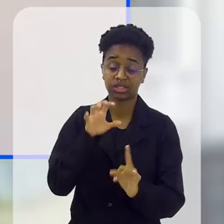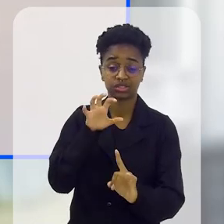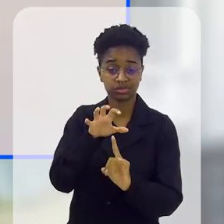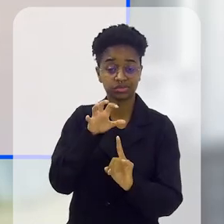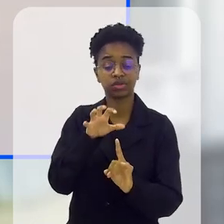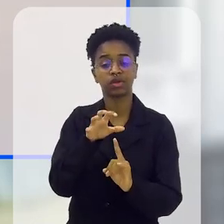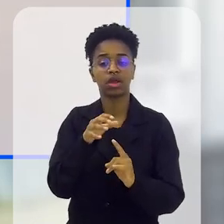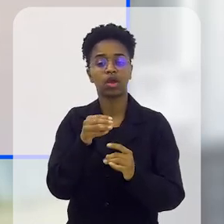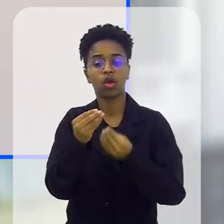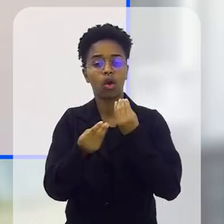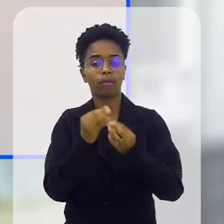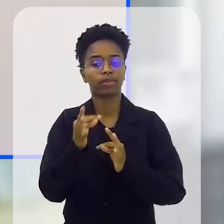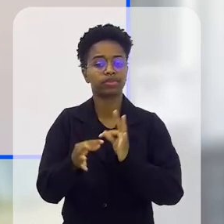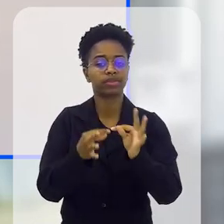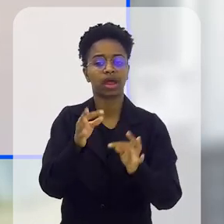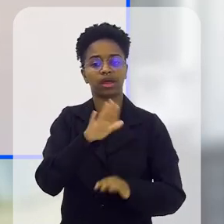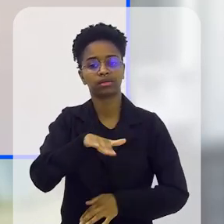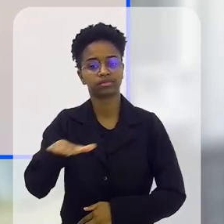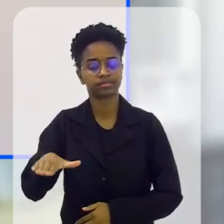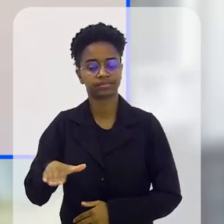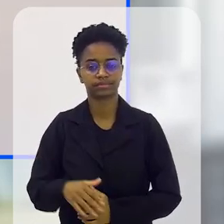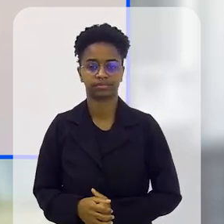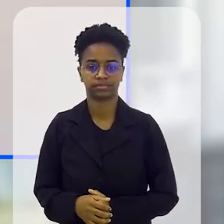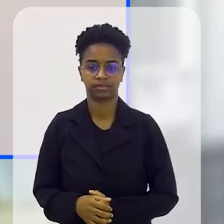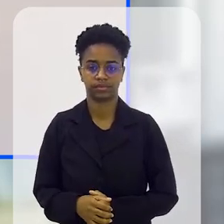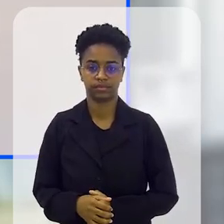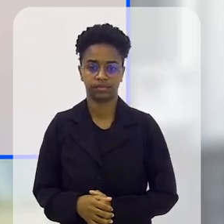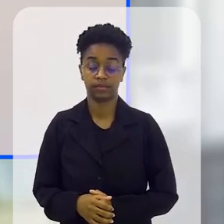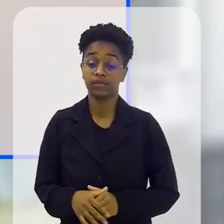de fato, isso impacta muito no tratamento dessas crianças.